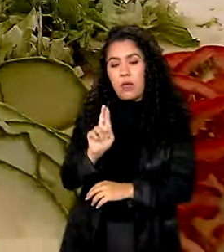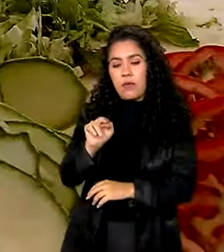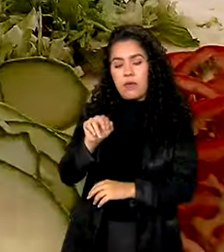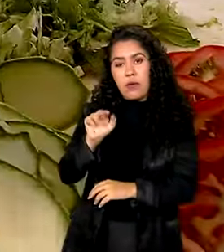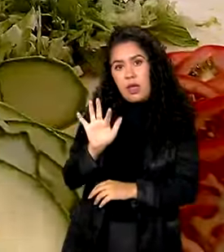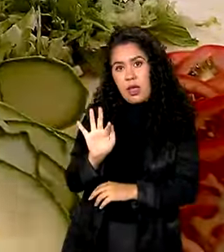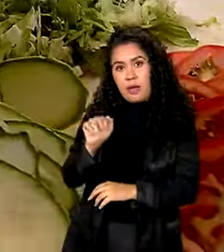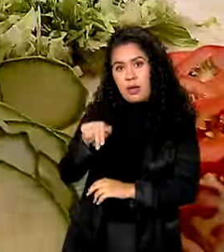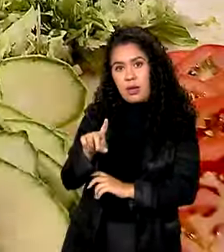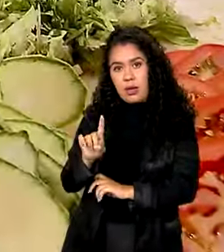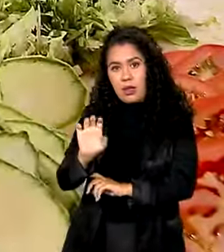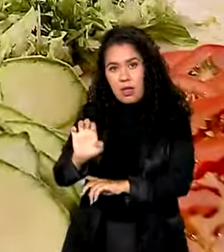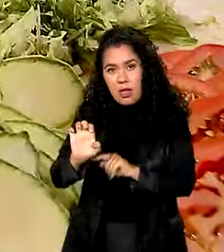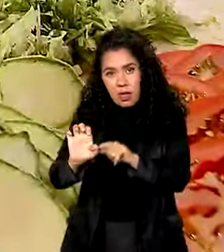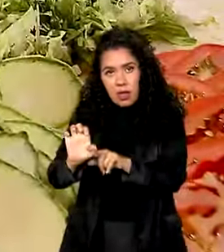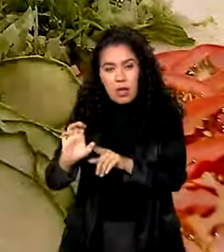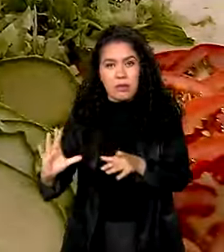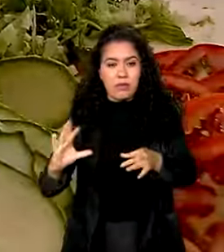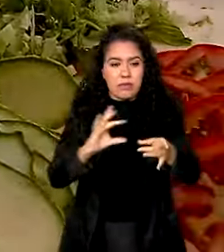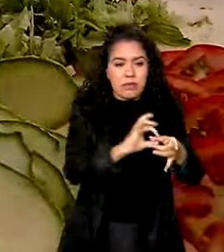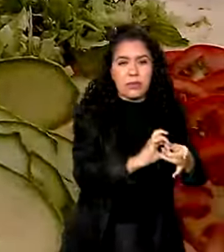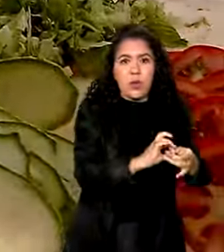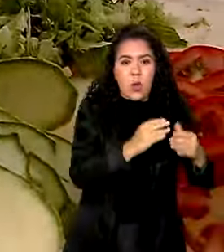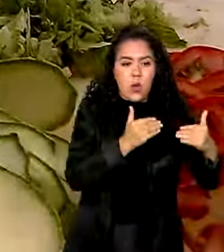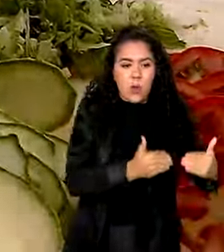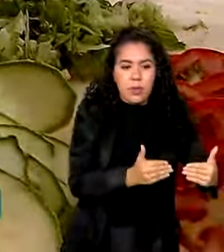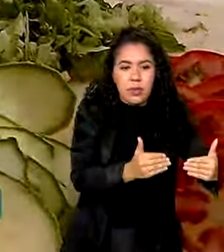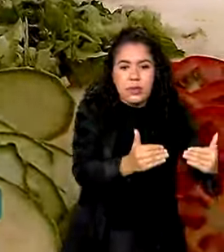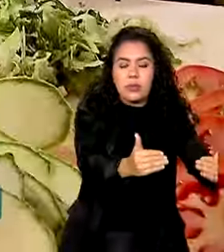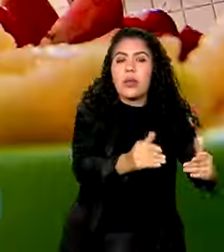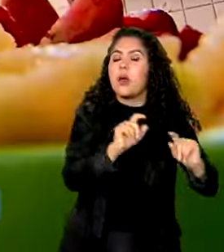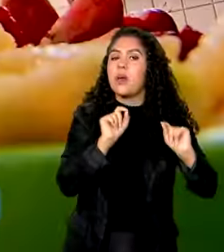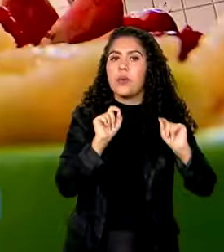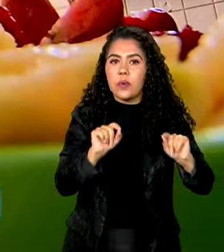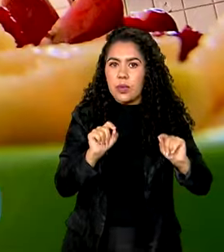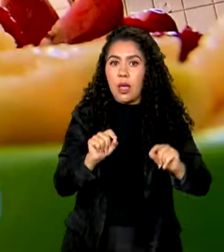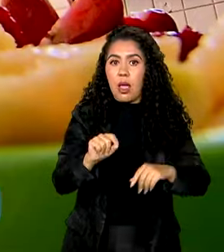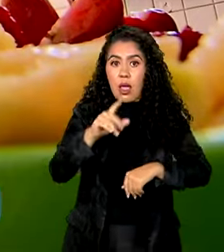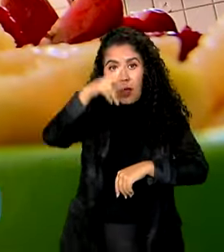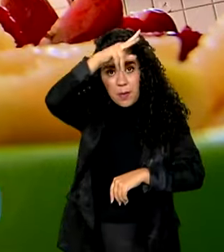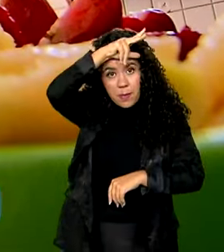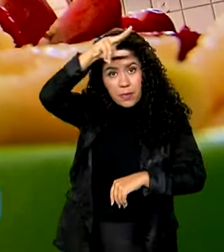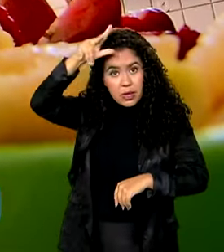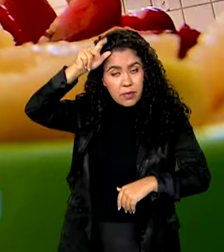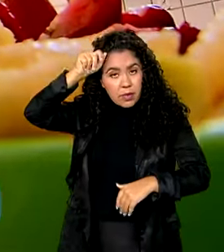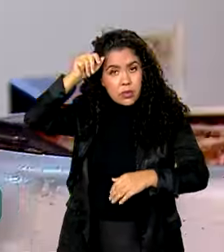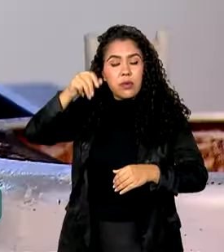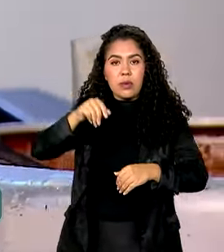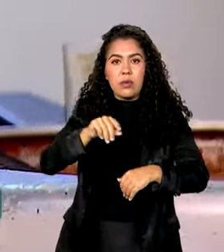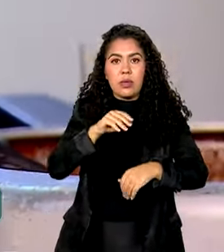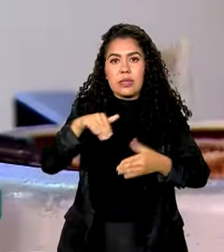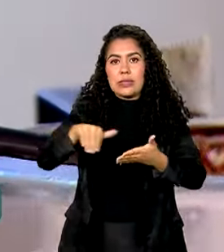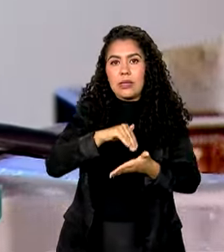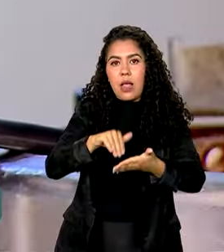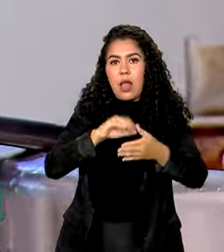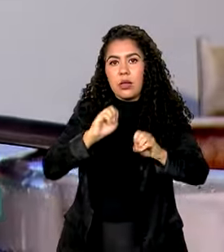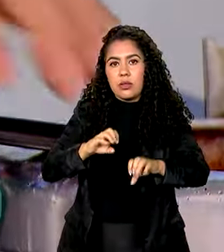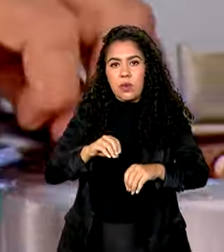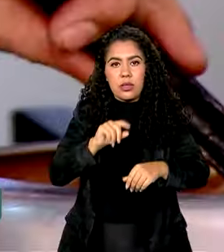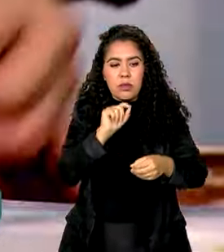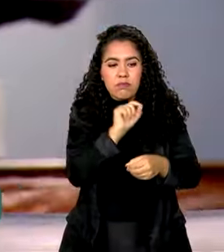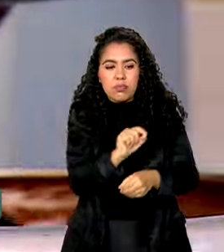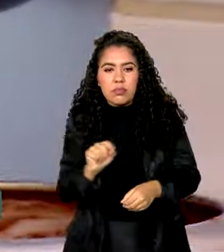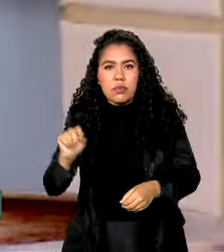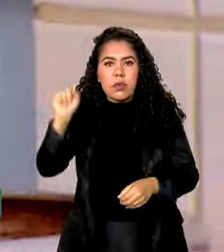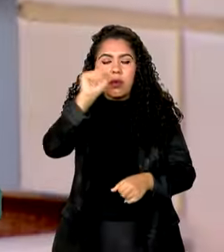FNDE, e Ministérios, prevê que as prefeituras do país comprem 30% da alimentação das escolas de